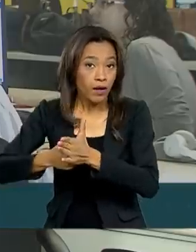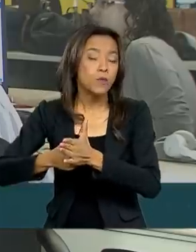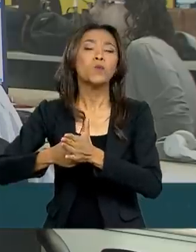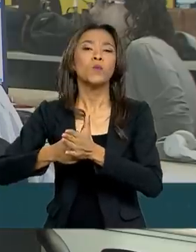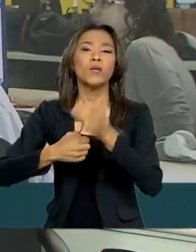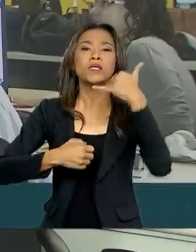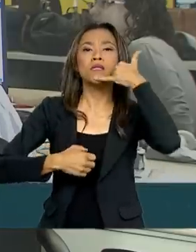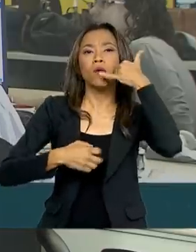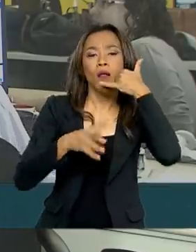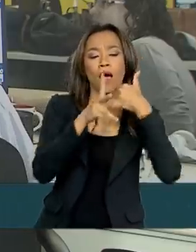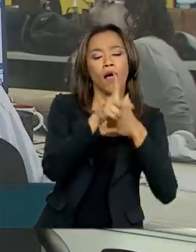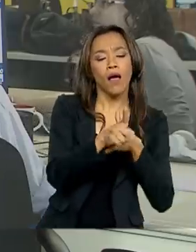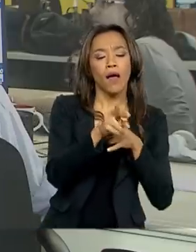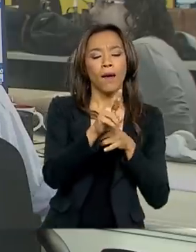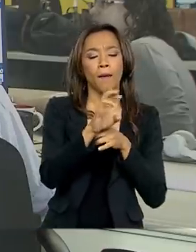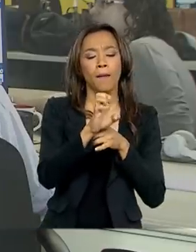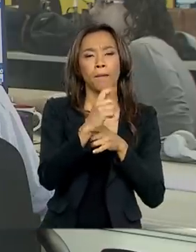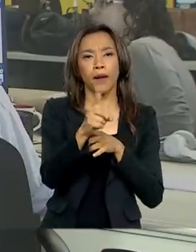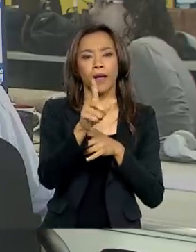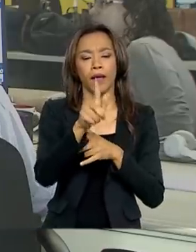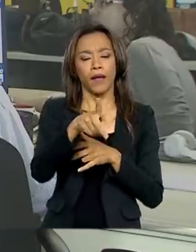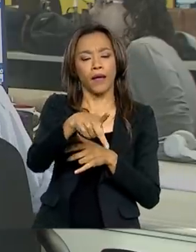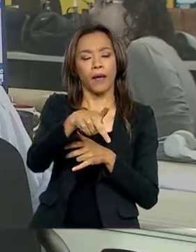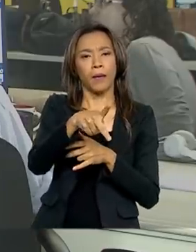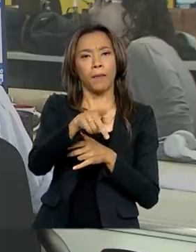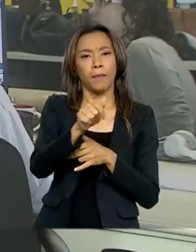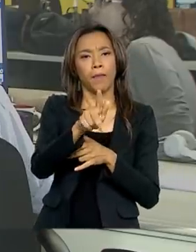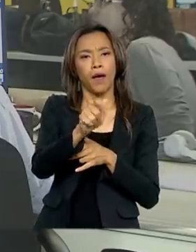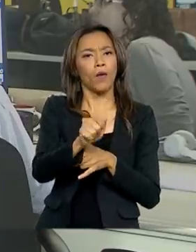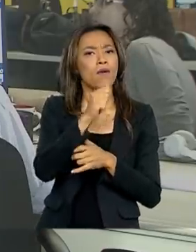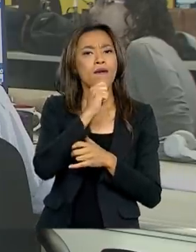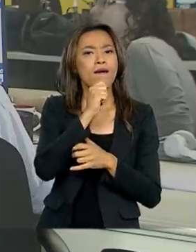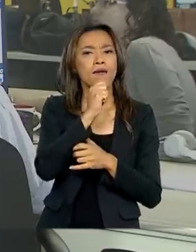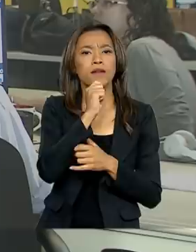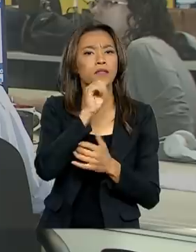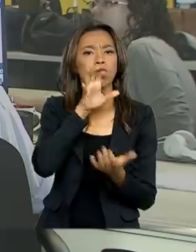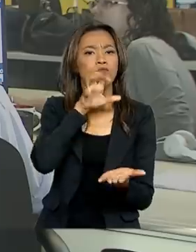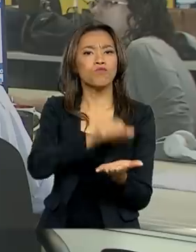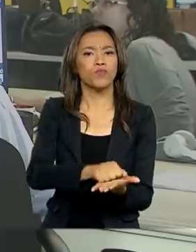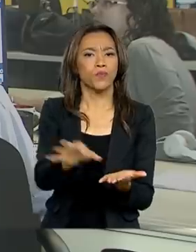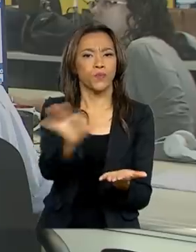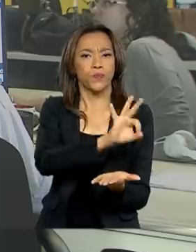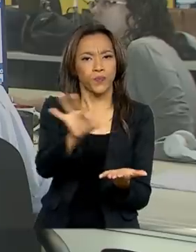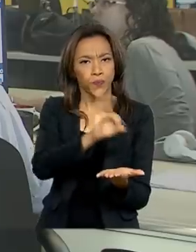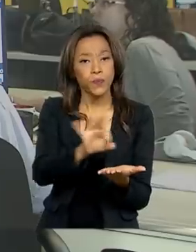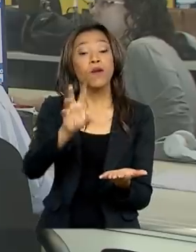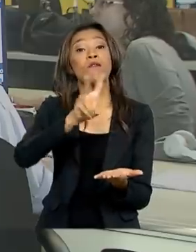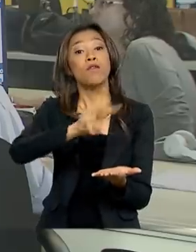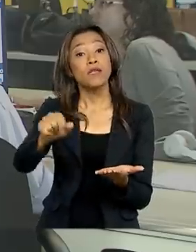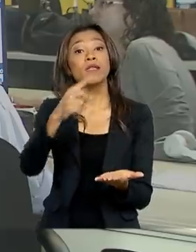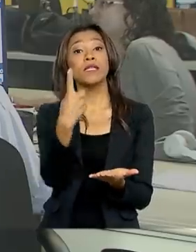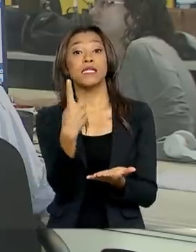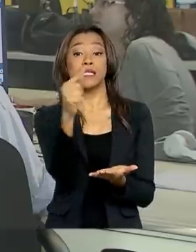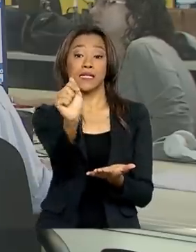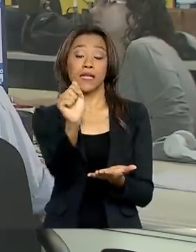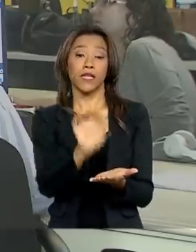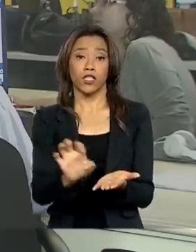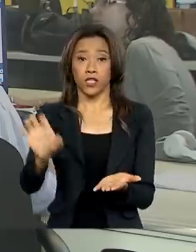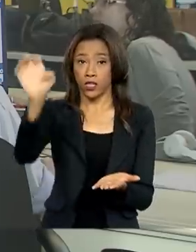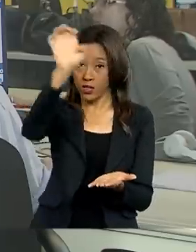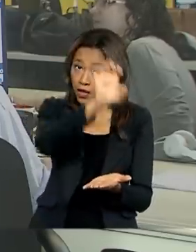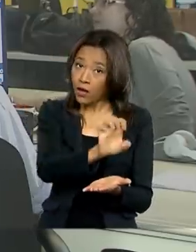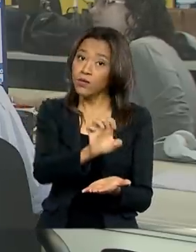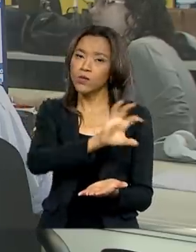regularizaram o cadastro após envio de notificação das prestadoras de telefonia. A medida vai afetar 17 estados. Juntando